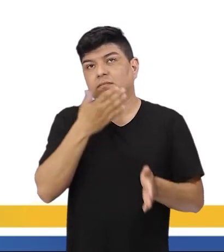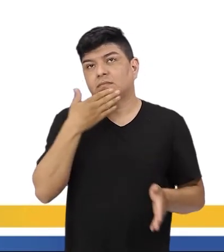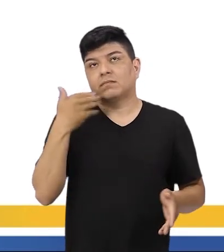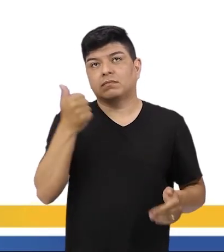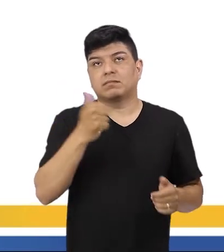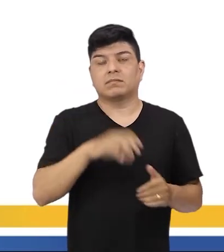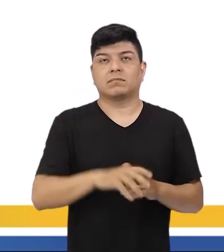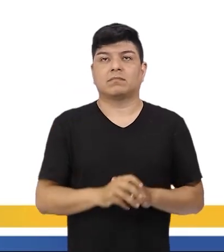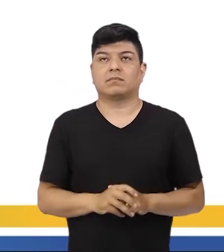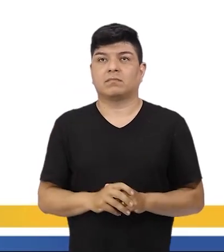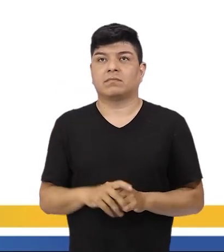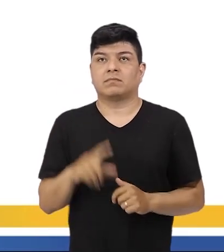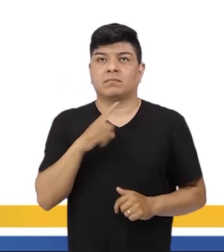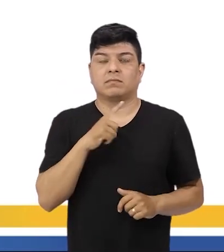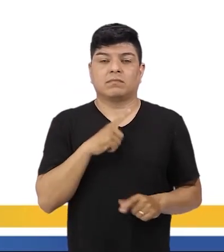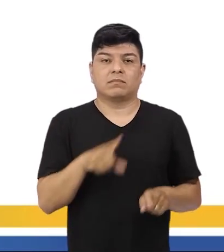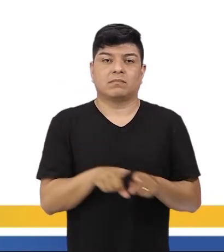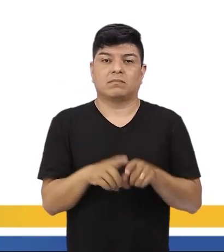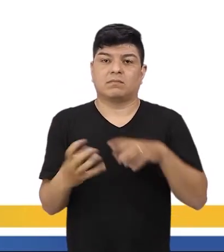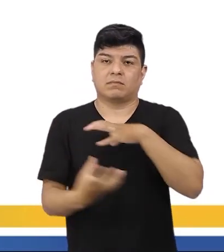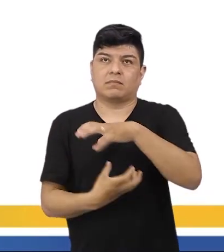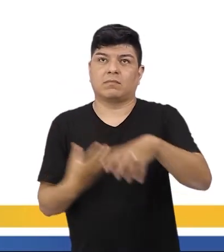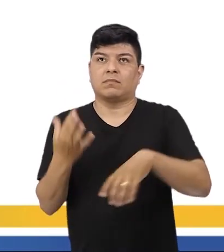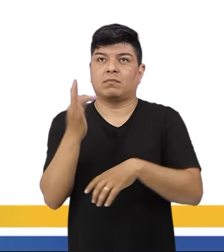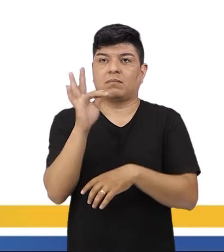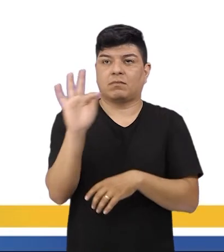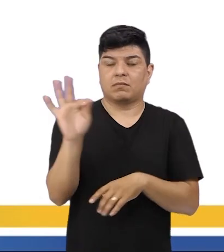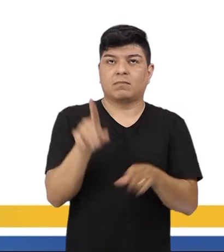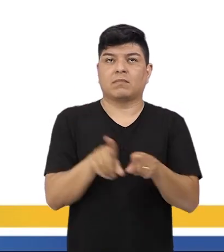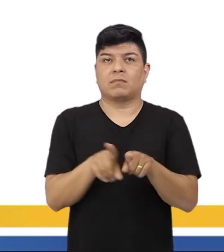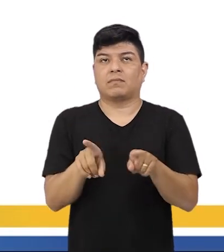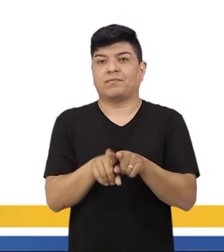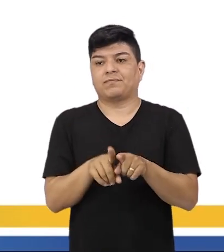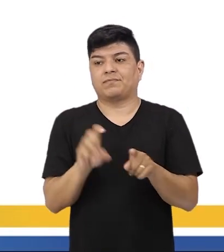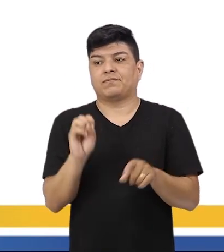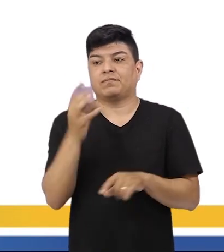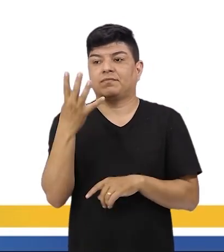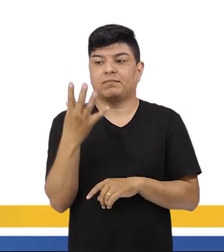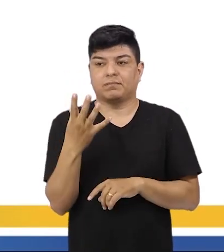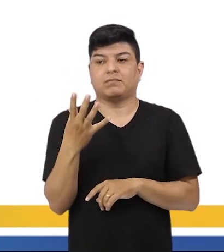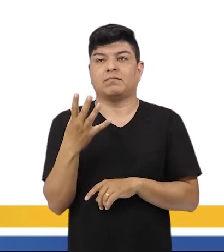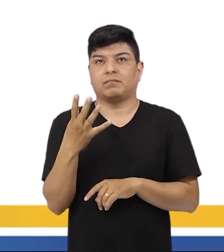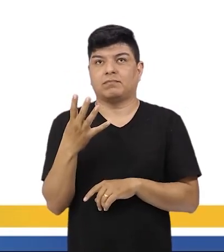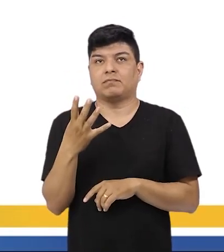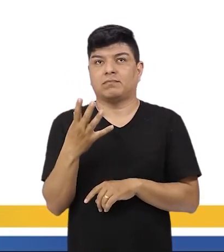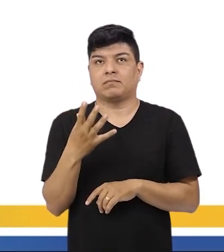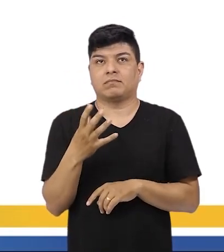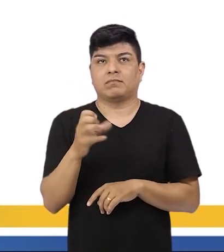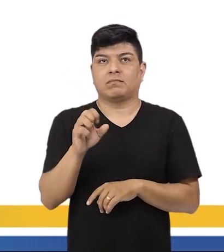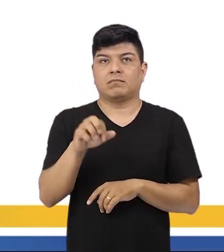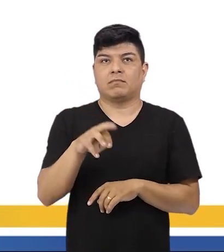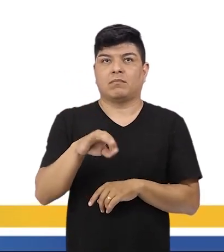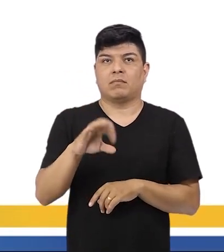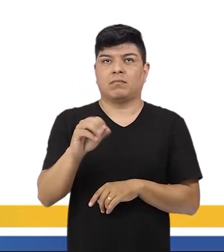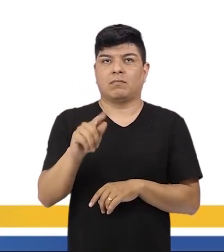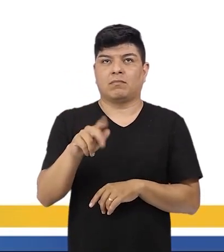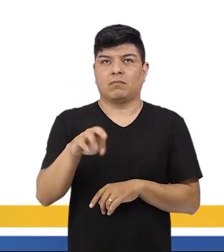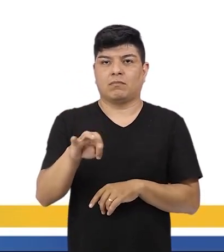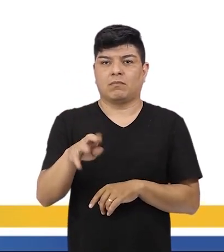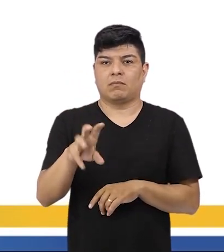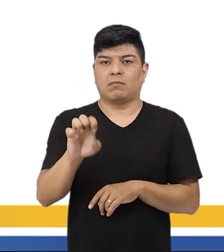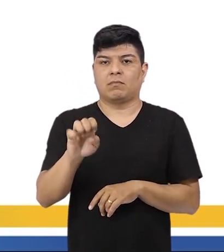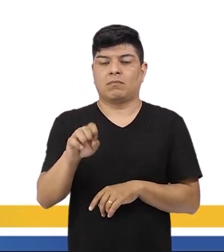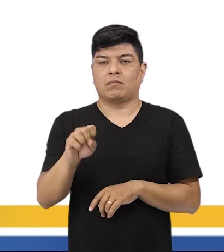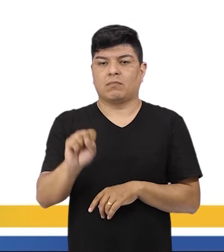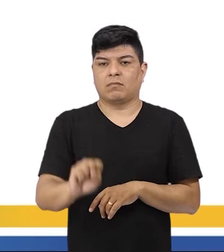melhor sobre isso. E aí nós temos também a Revolução Federalista, que vai acontecer no Rio Grande do Sul, em 1893,